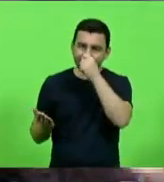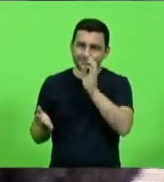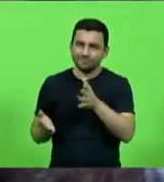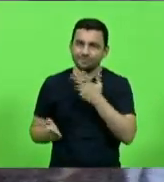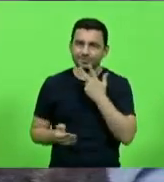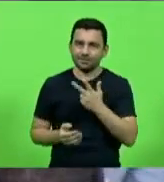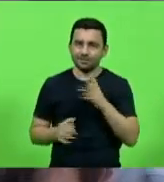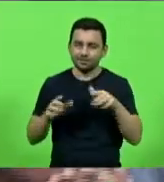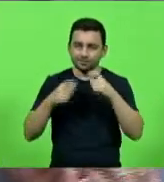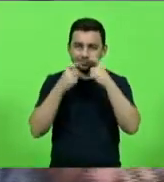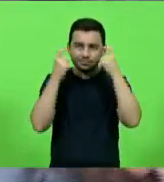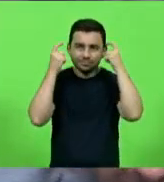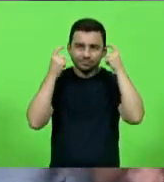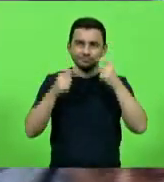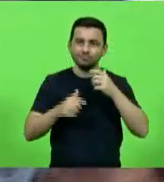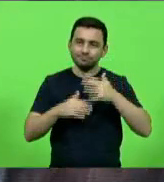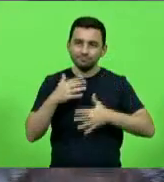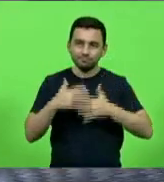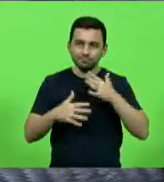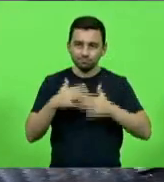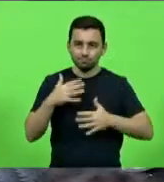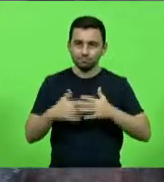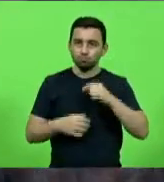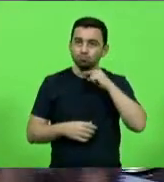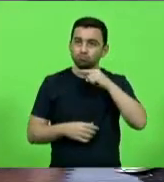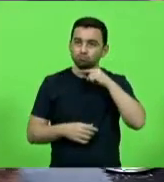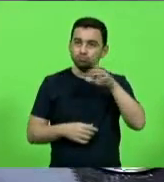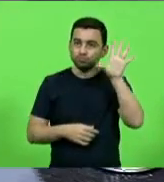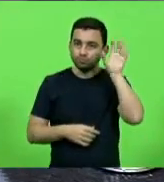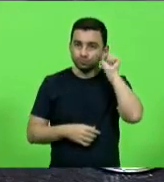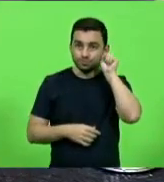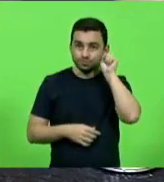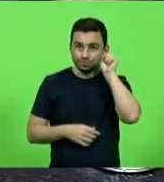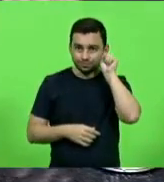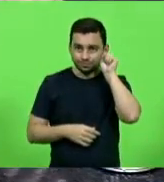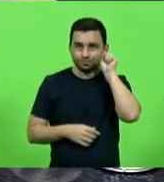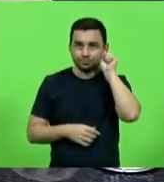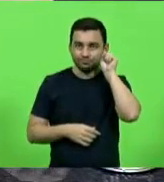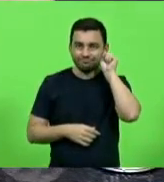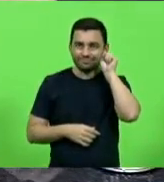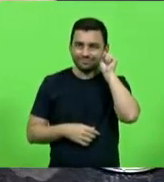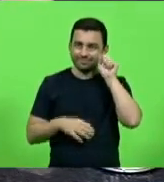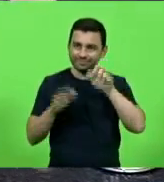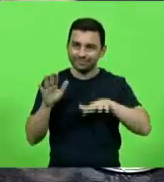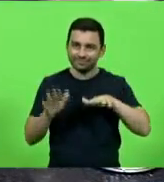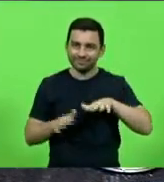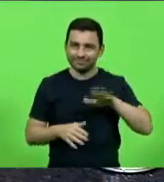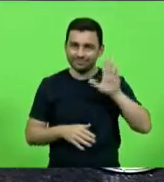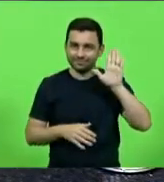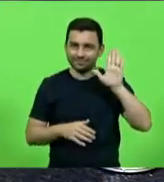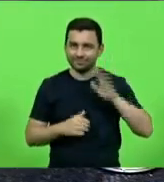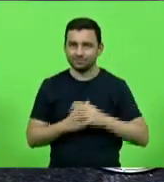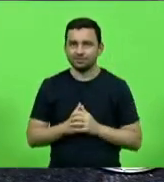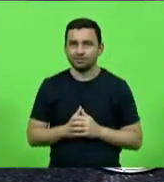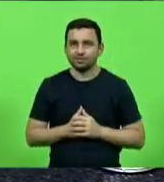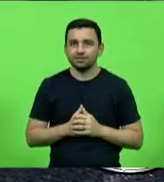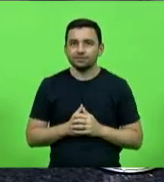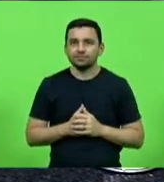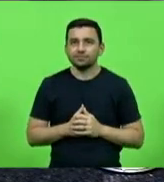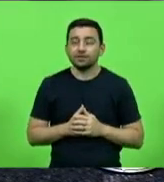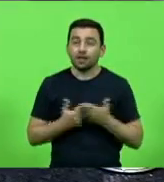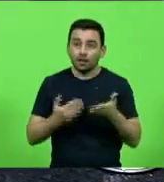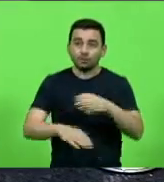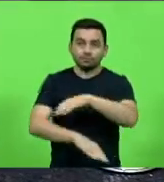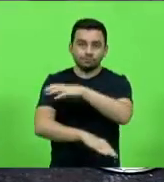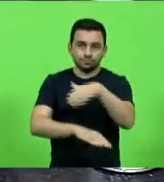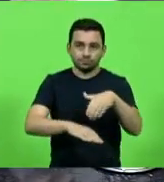atrapalha um pouco, talvez não chegou lá a altura, o meu pedido pela ordem da indicação da Serra do Rio do